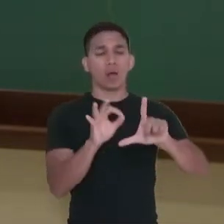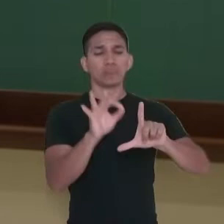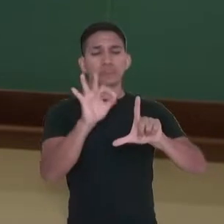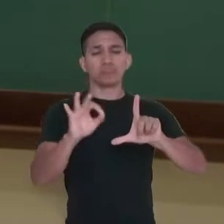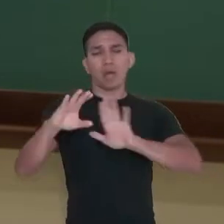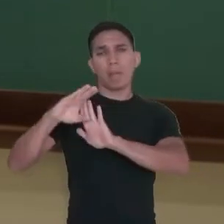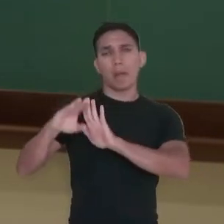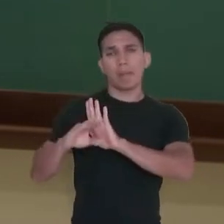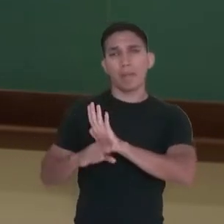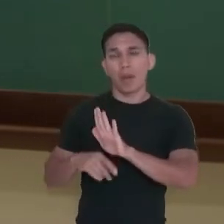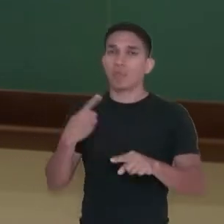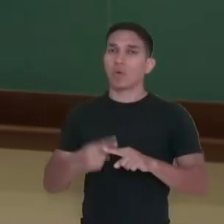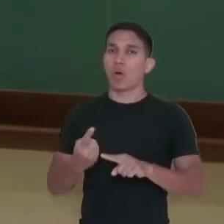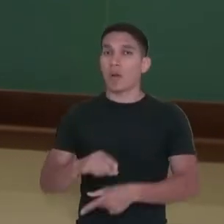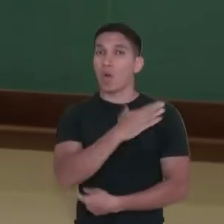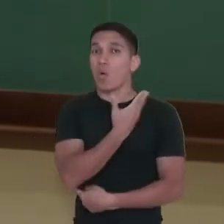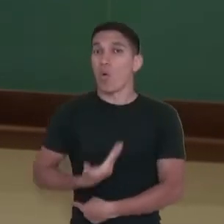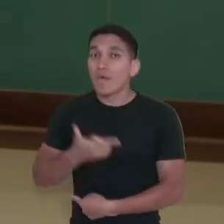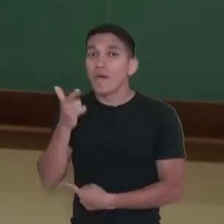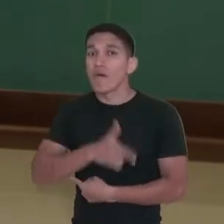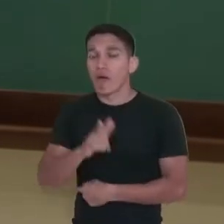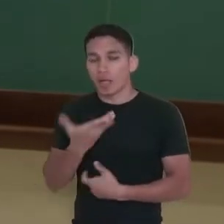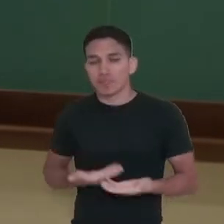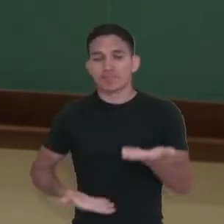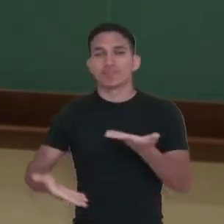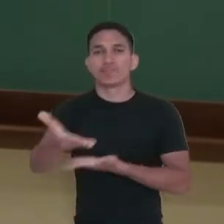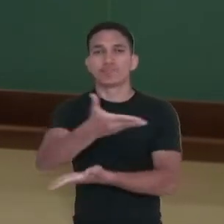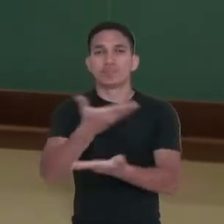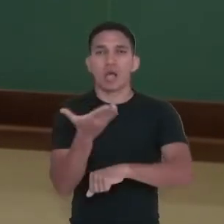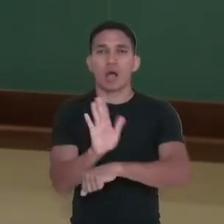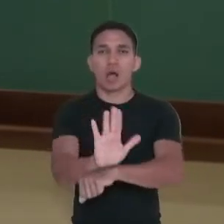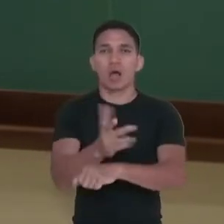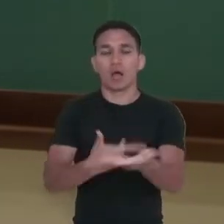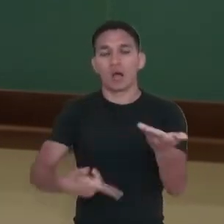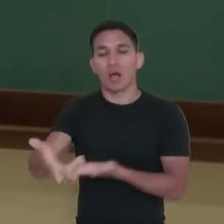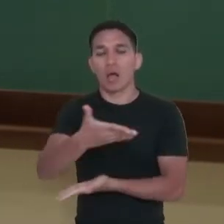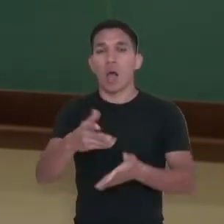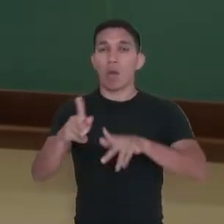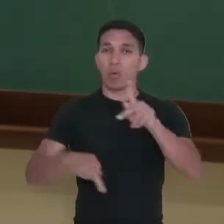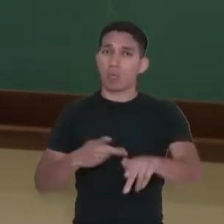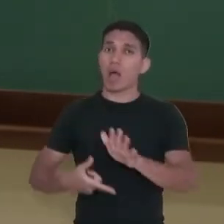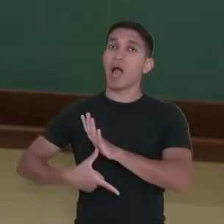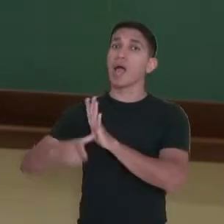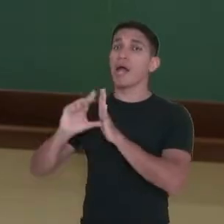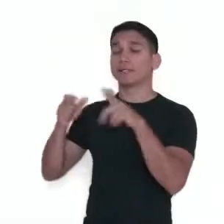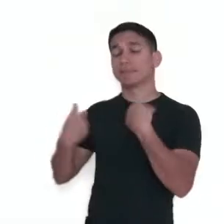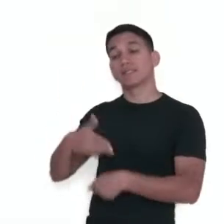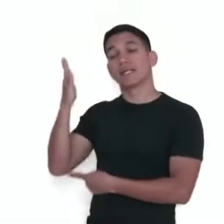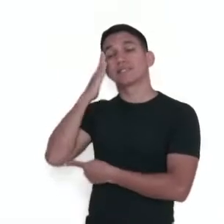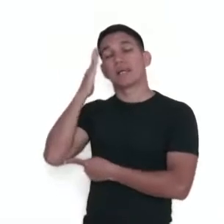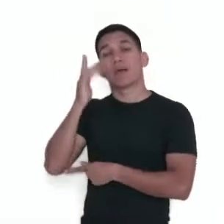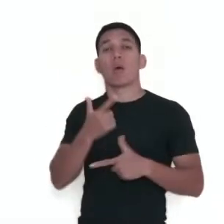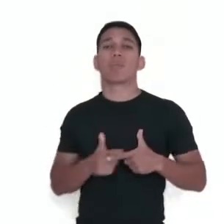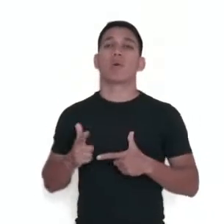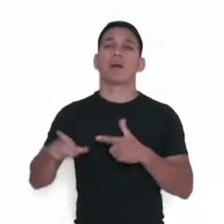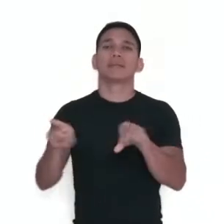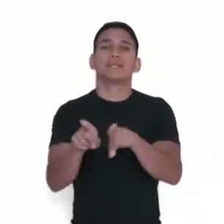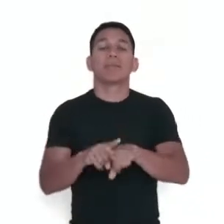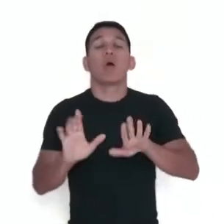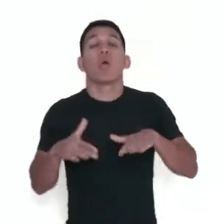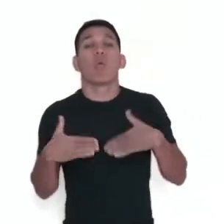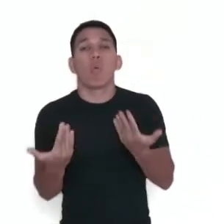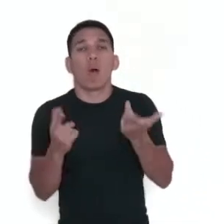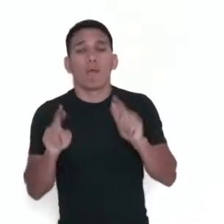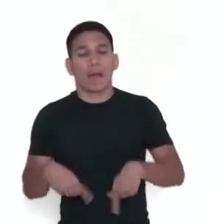Para que os governos atendam a população, é necessário que eles conheçam seus problemas e suas necessidades.